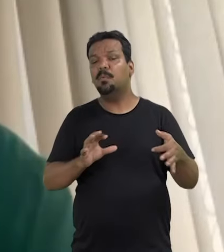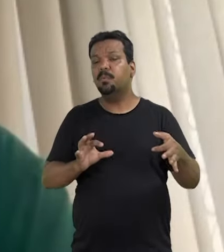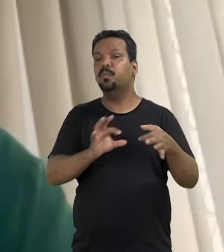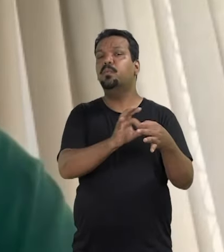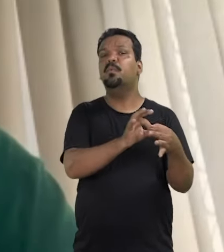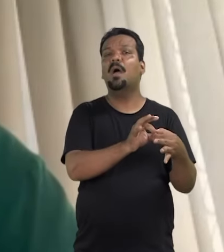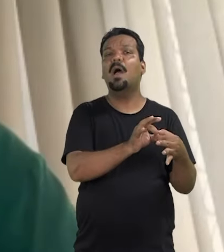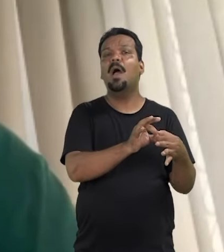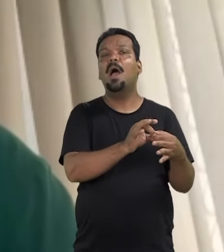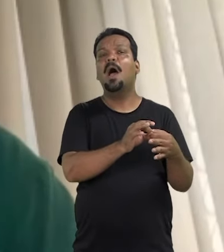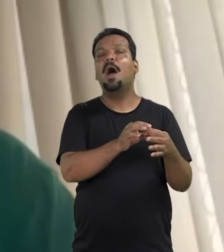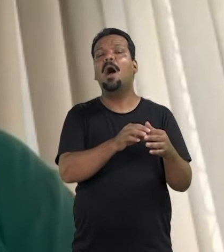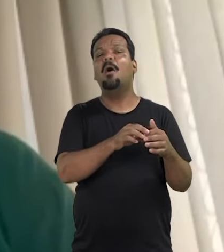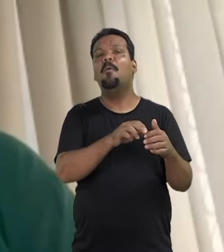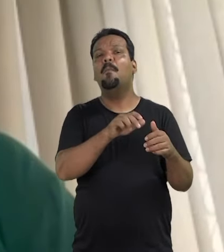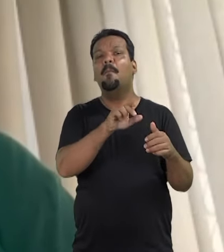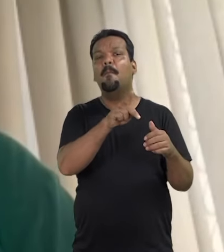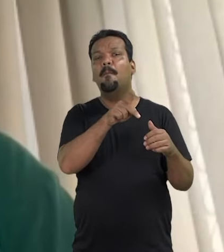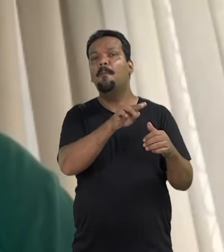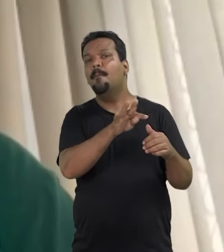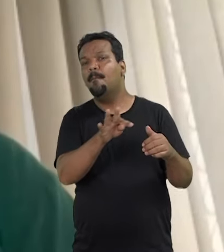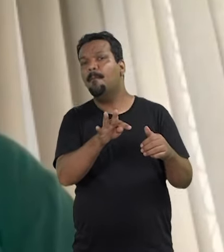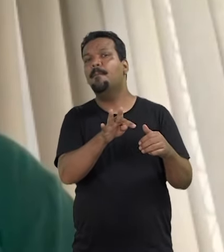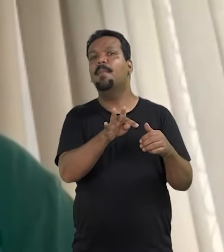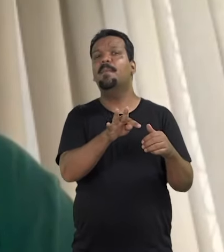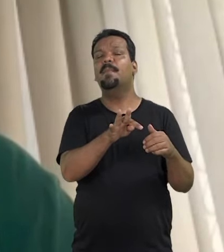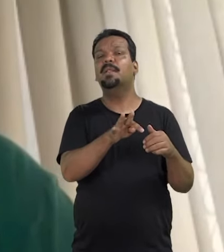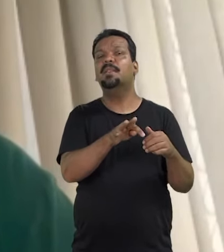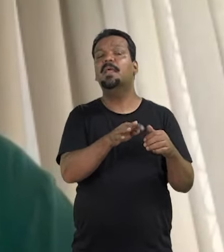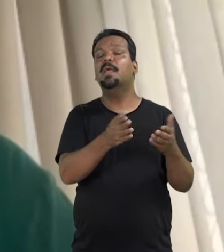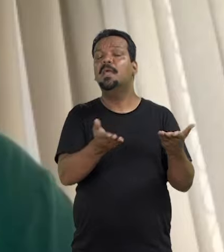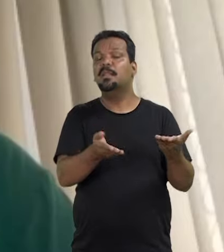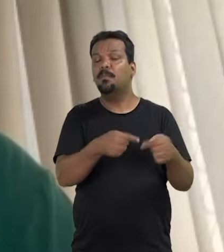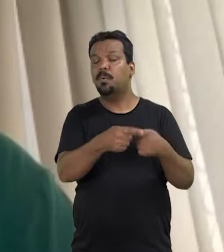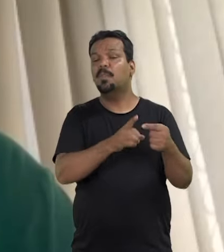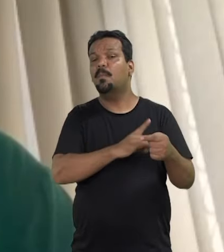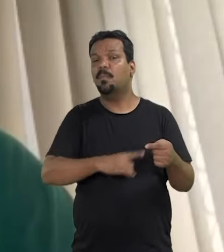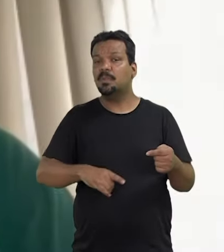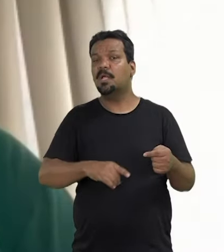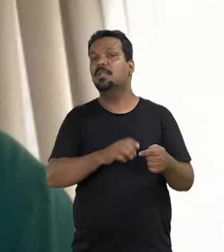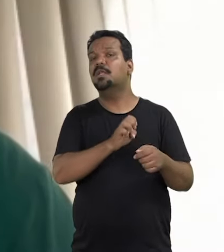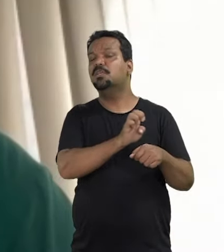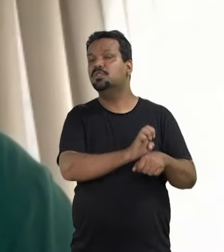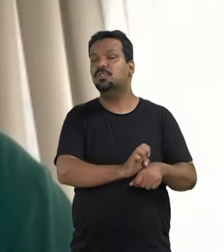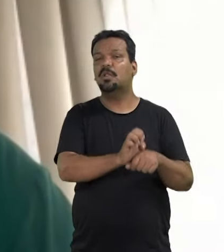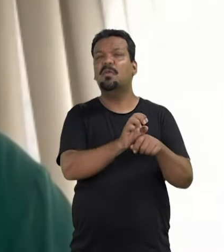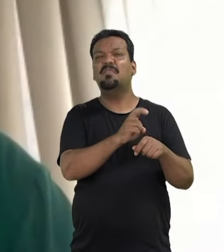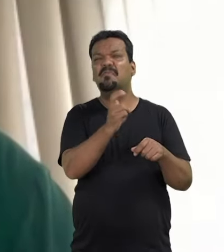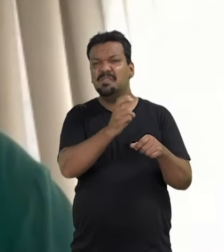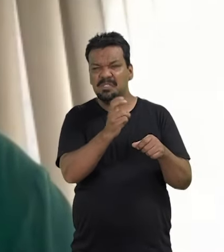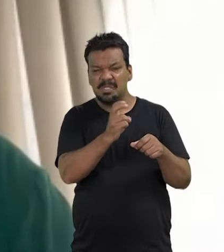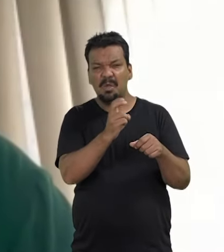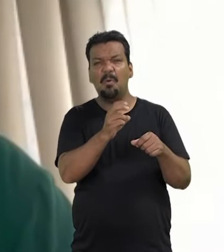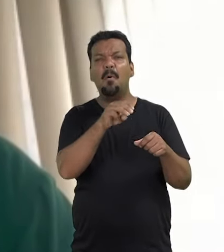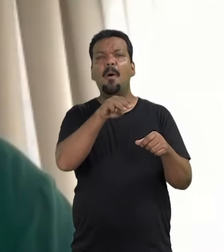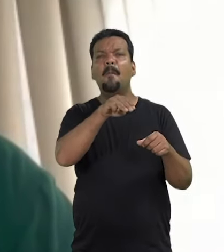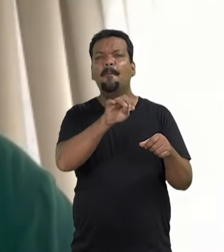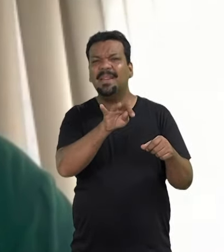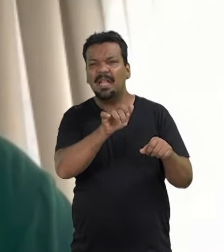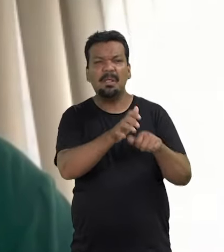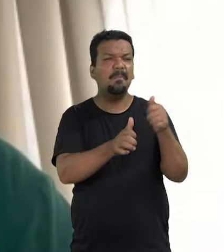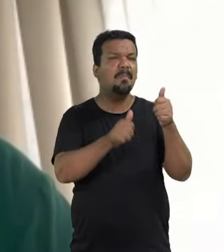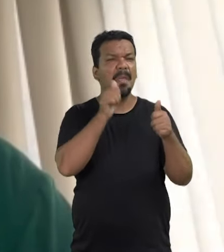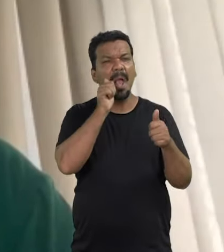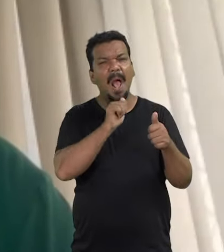por me filiar ao Partido dos Trabalhadores e me tornar deputada estadual. Eu tive cinco mandatos desde 2002,